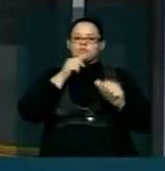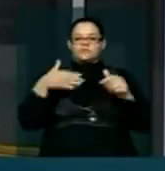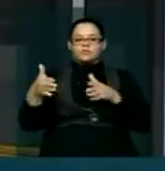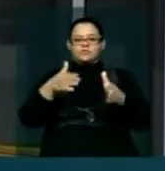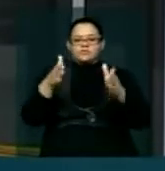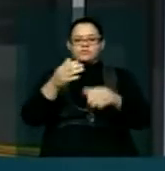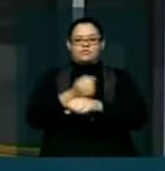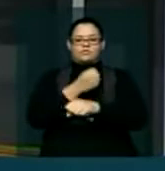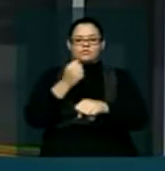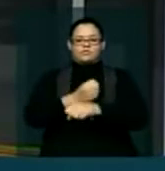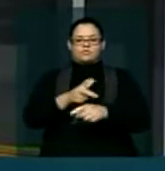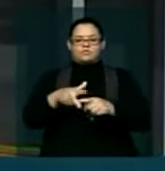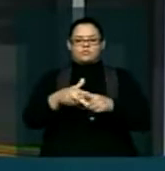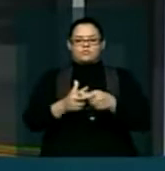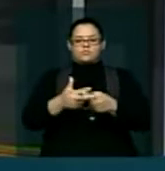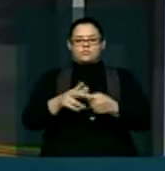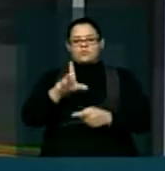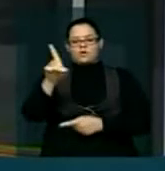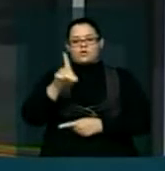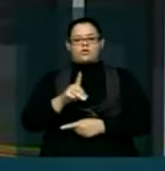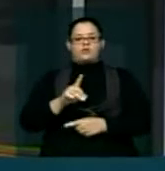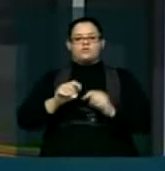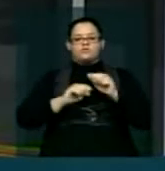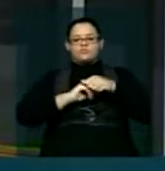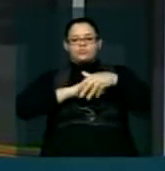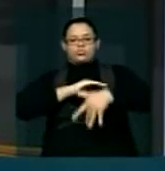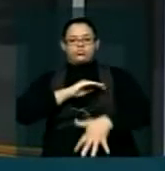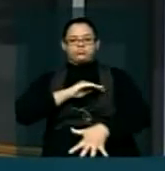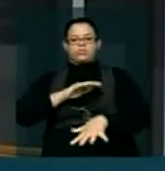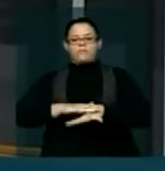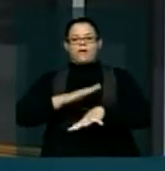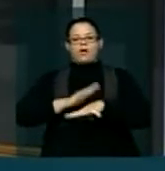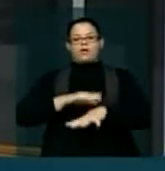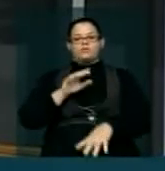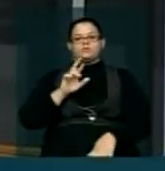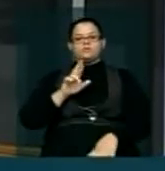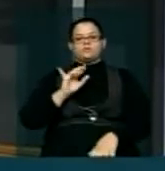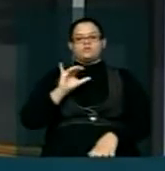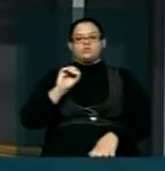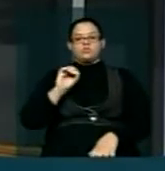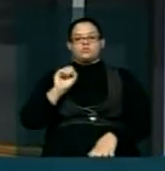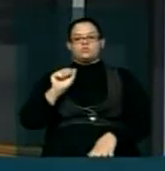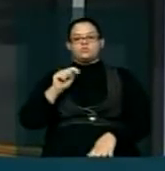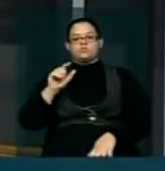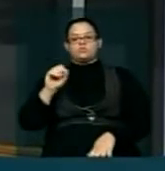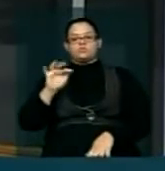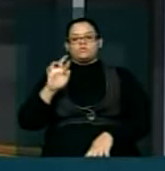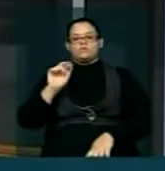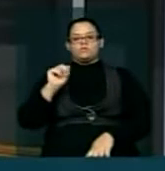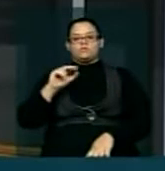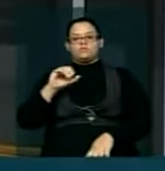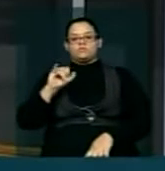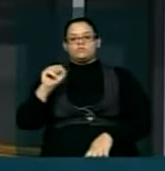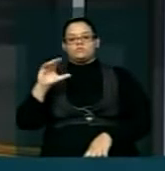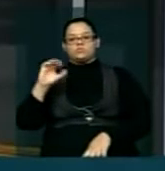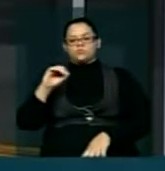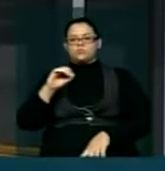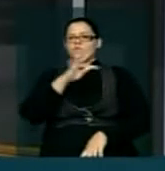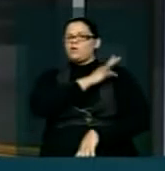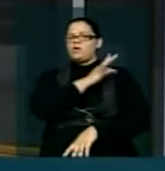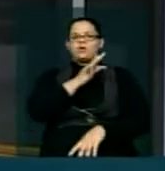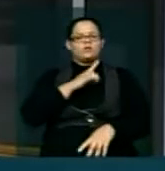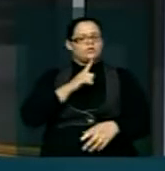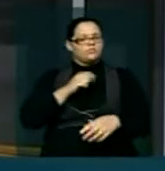Um projeto que venceu muitos obstáculos ao longo da sua história. Venceu obstáculos de natureza política. Venceu obstáculos de natureza técnica.